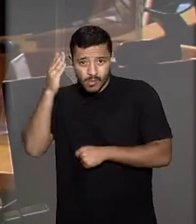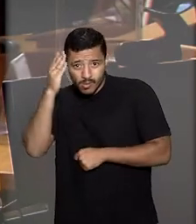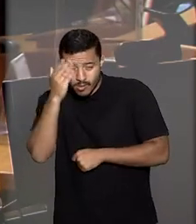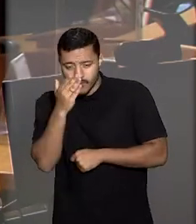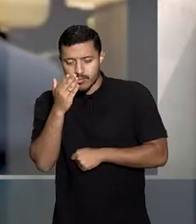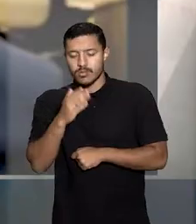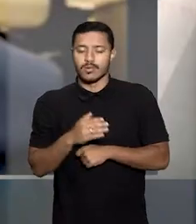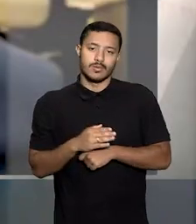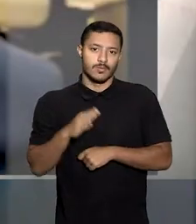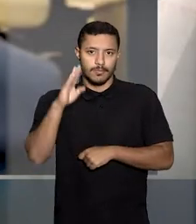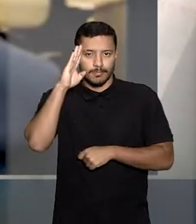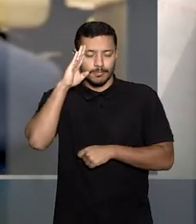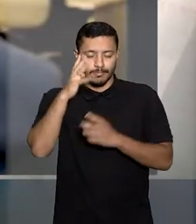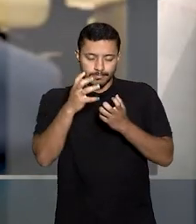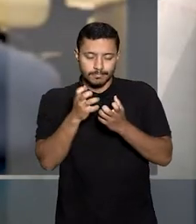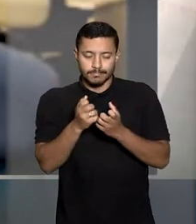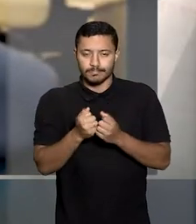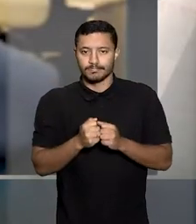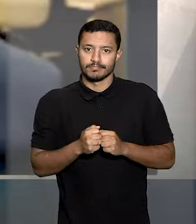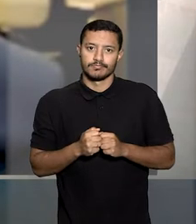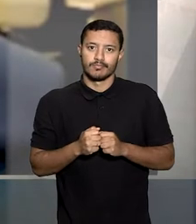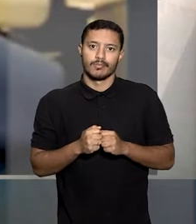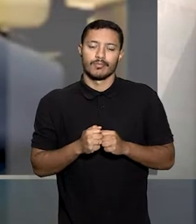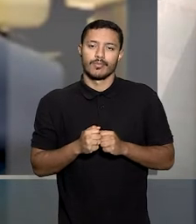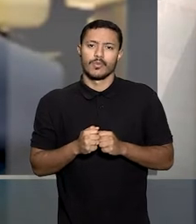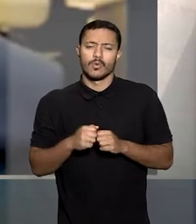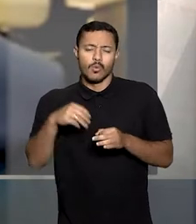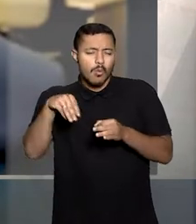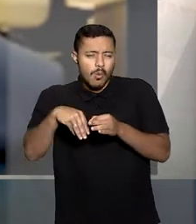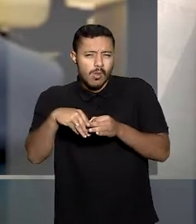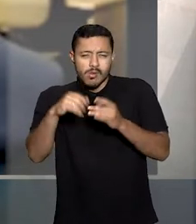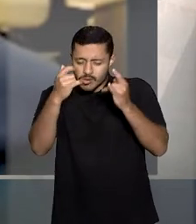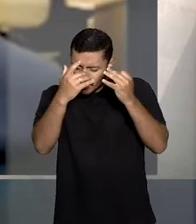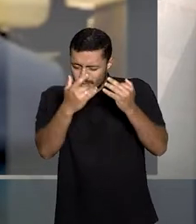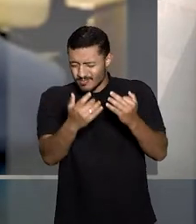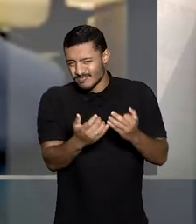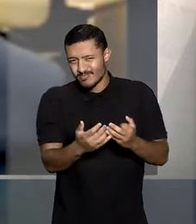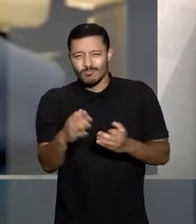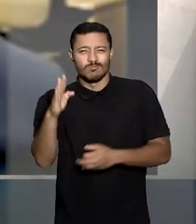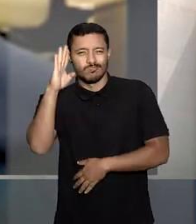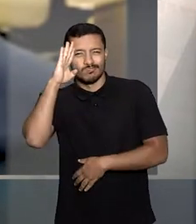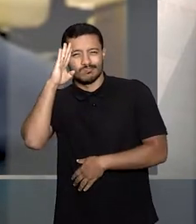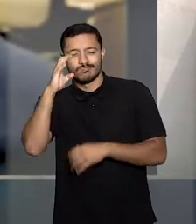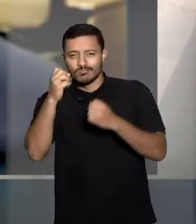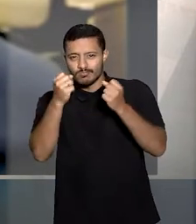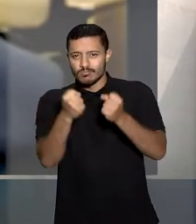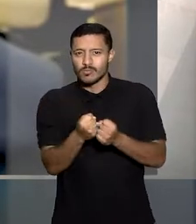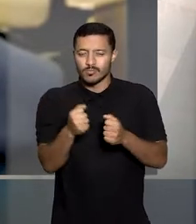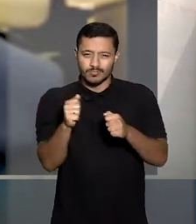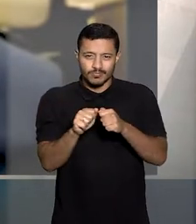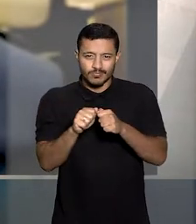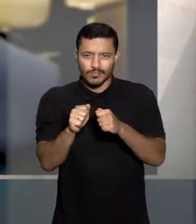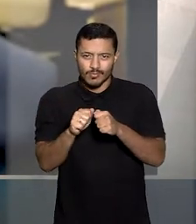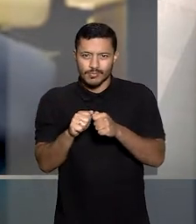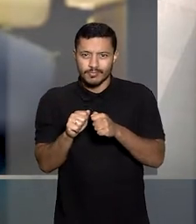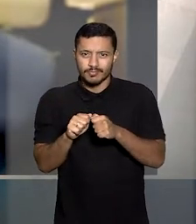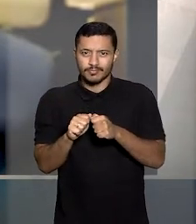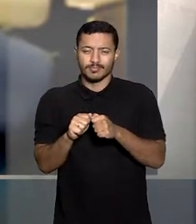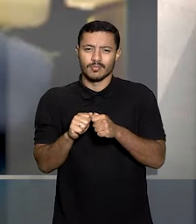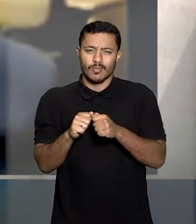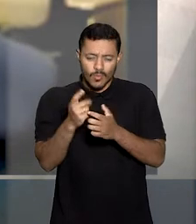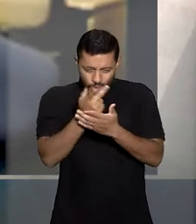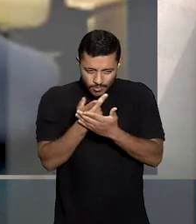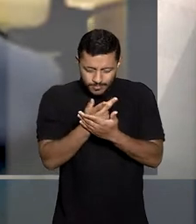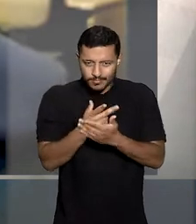absolver o réu. O ministro Rogério Schietti Cruz explicou que a Guarda Municipal pode realizar, excepcionalmente,